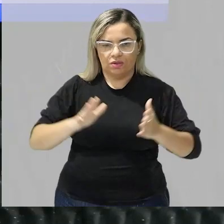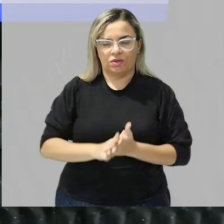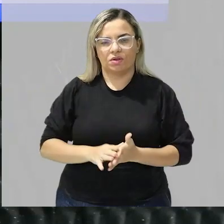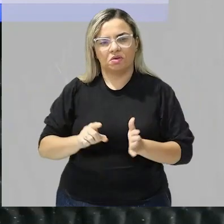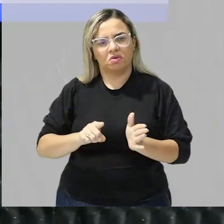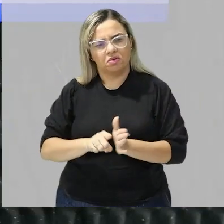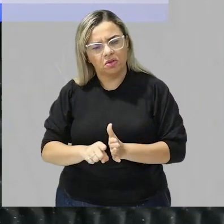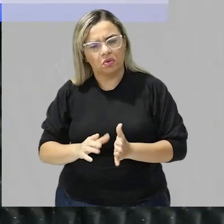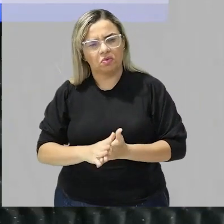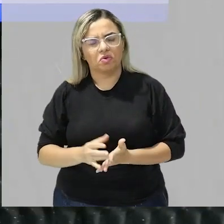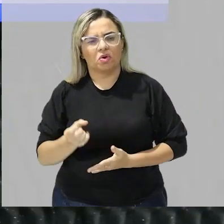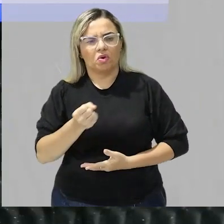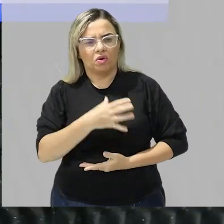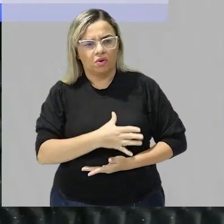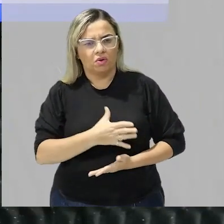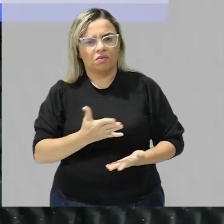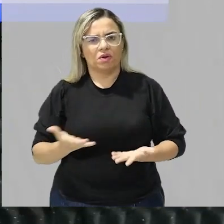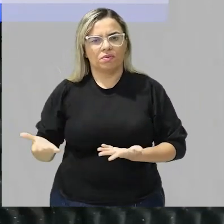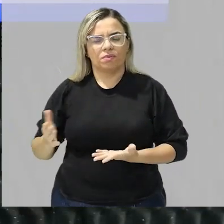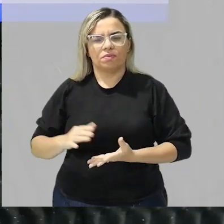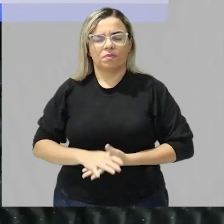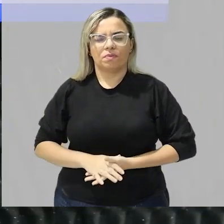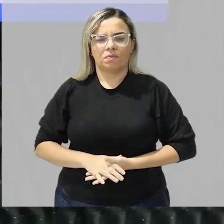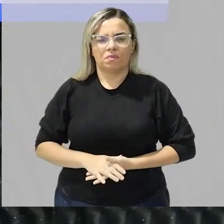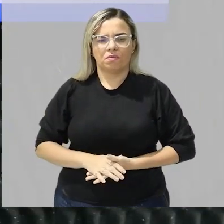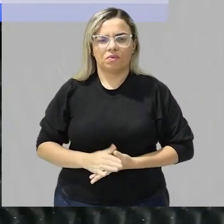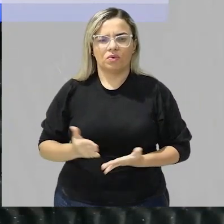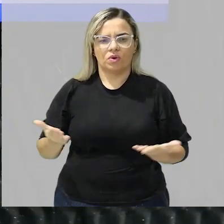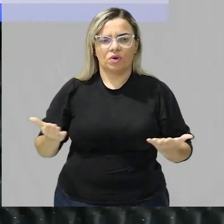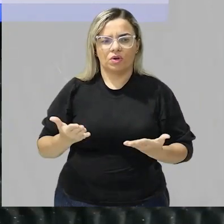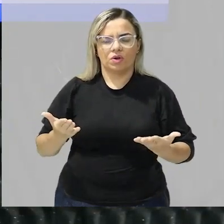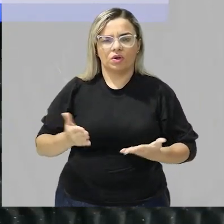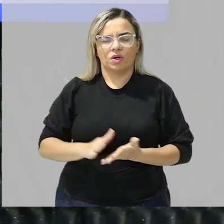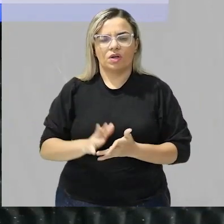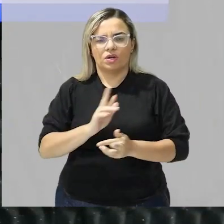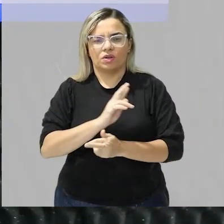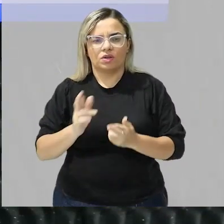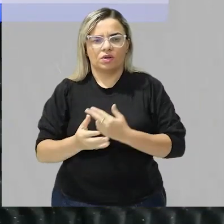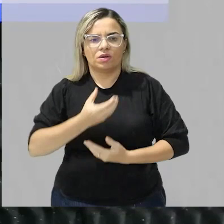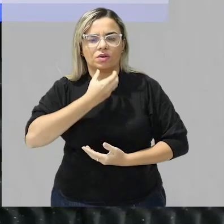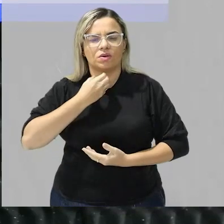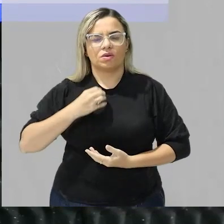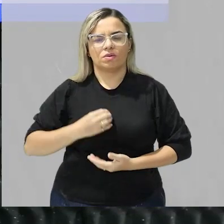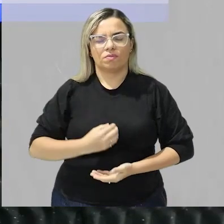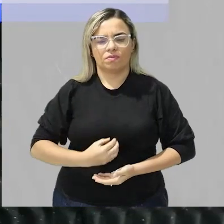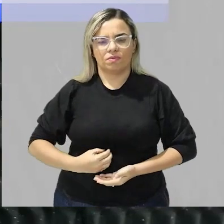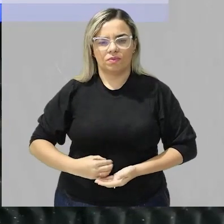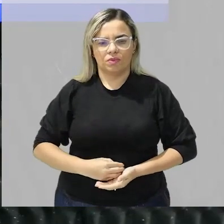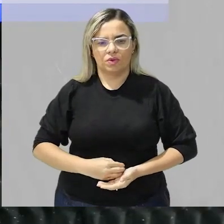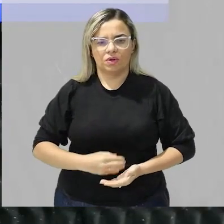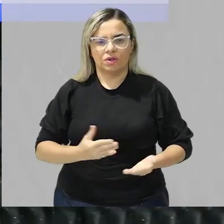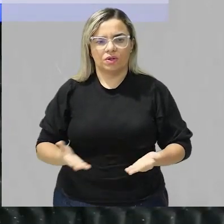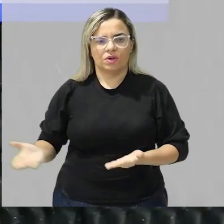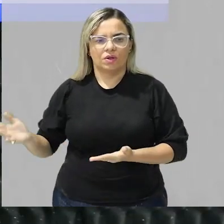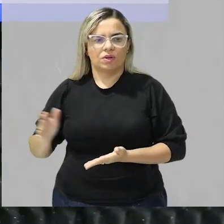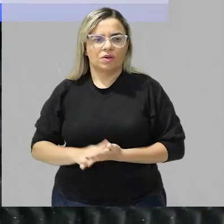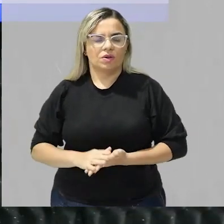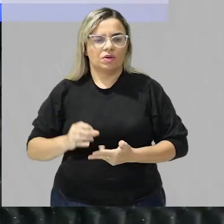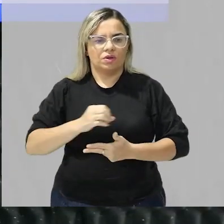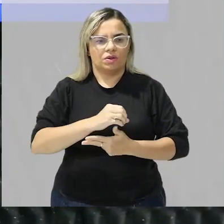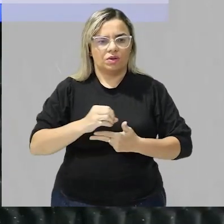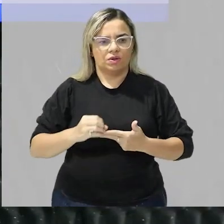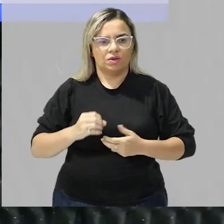recente aí que está voltado para o sistema digestório tá vamos aqui essa questão do Enem é de